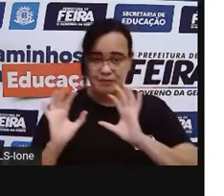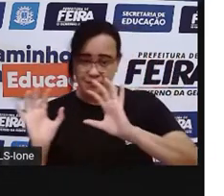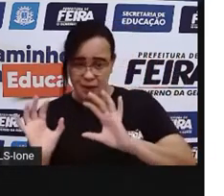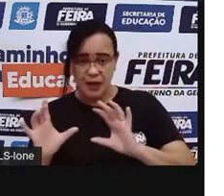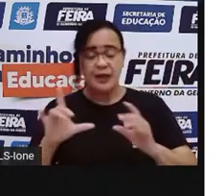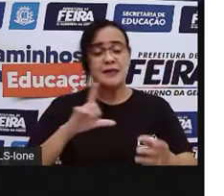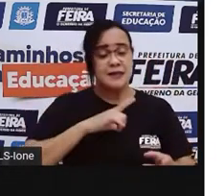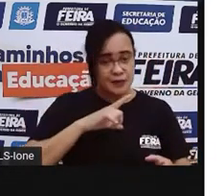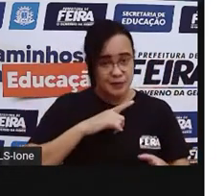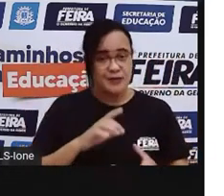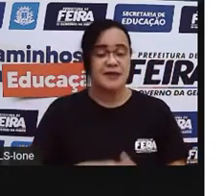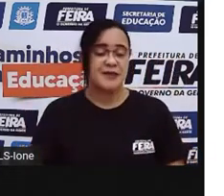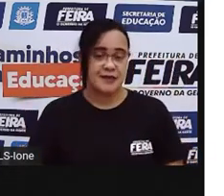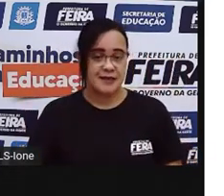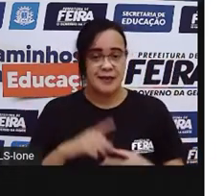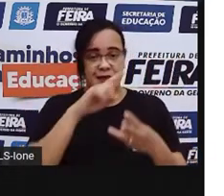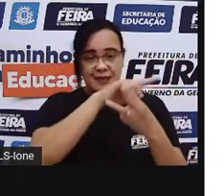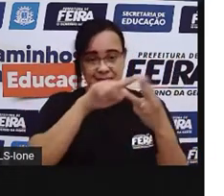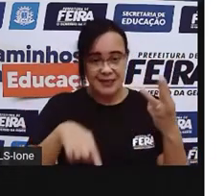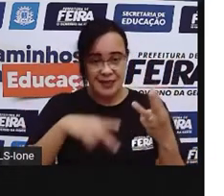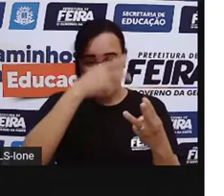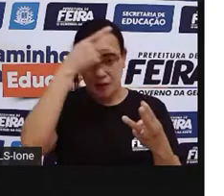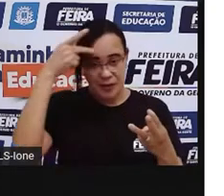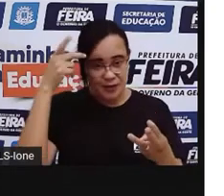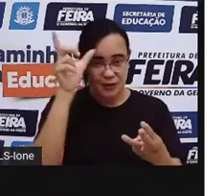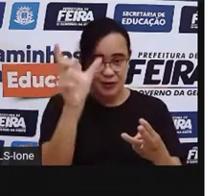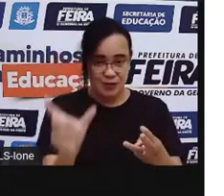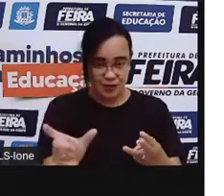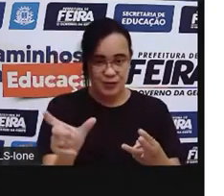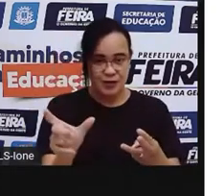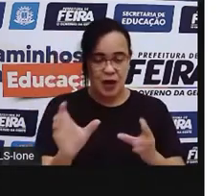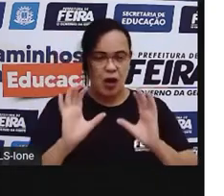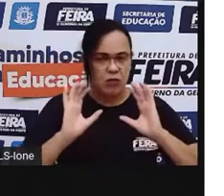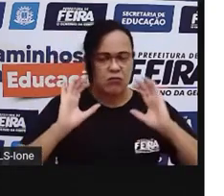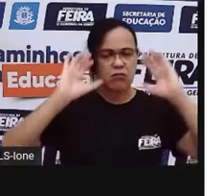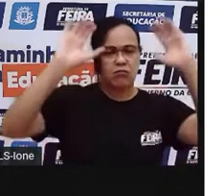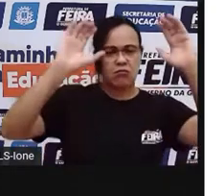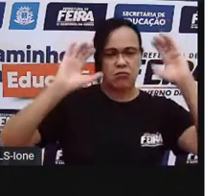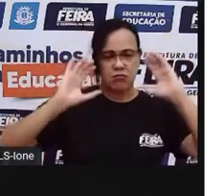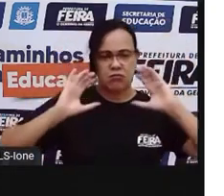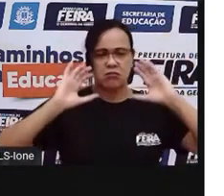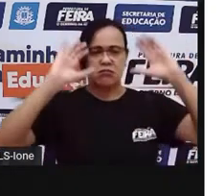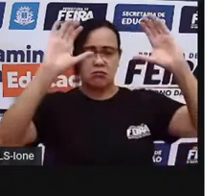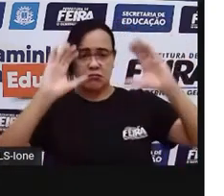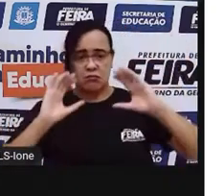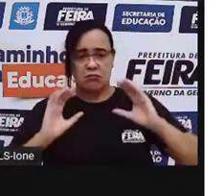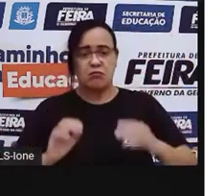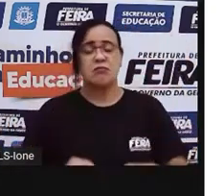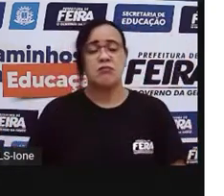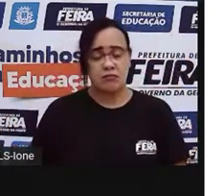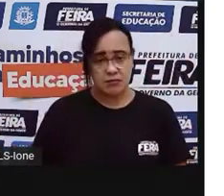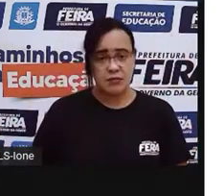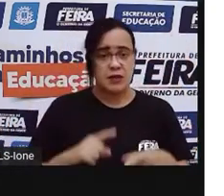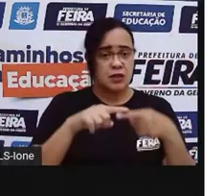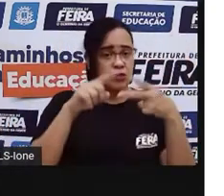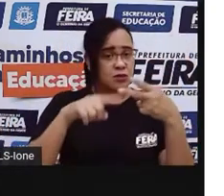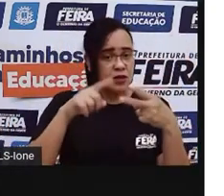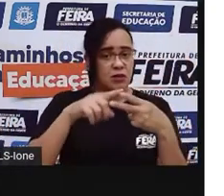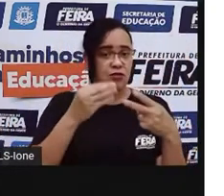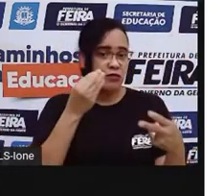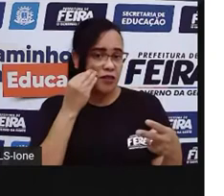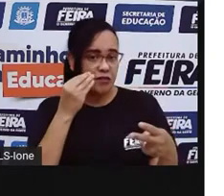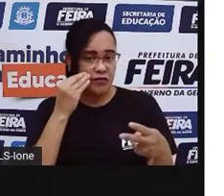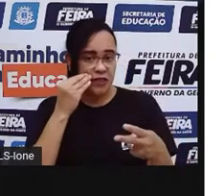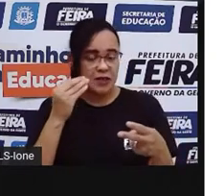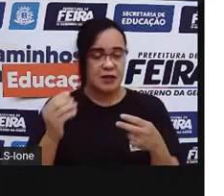Então, por exemplo, ó, vai ficar três pessoas. Uma vai ser o goleiro, as outras duas vão tentar marcar o gol. Ou você pode